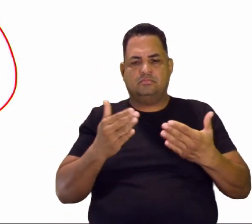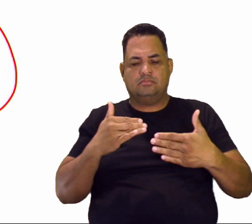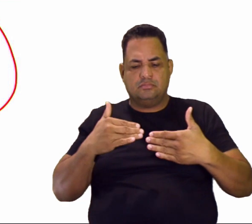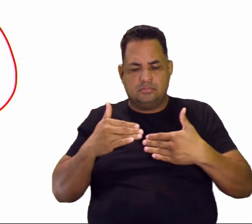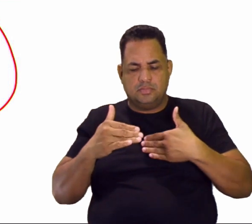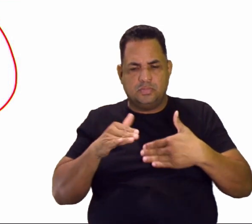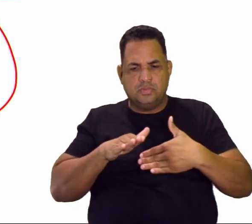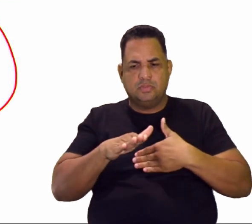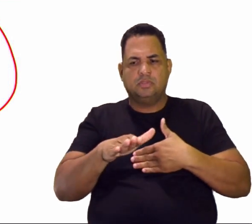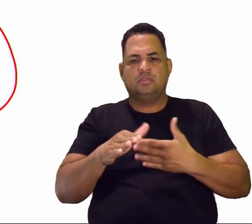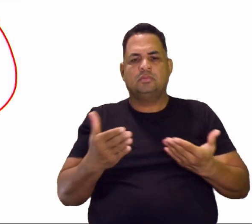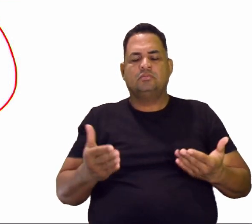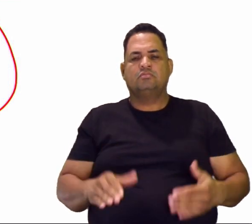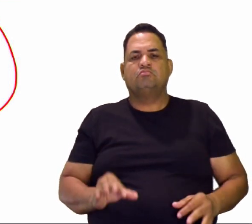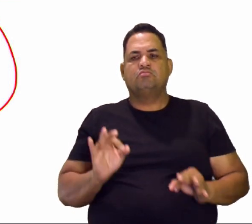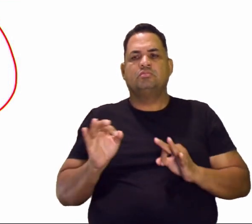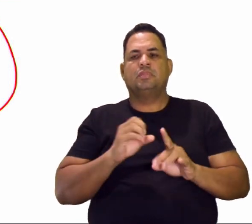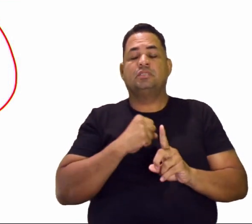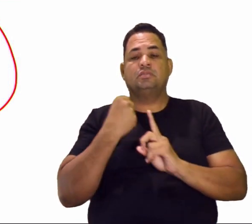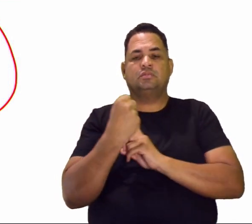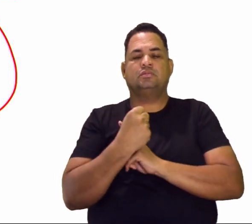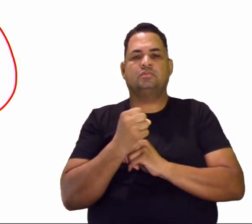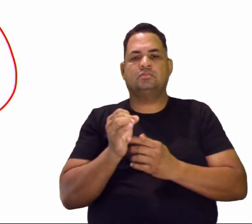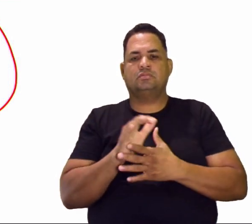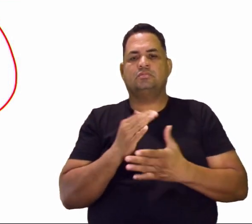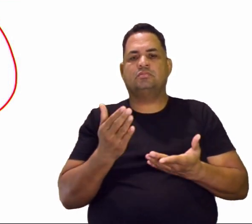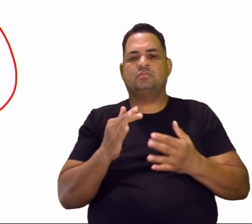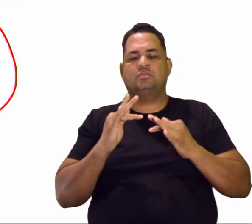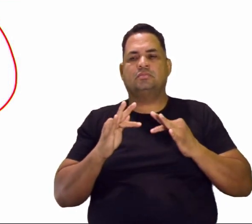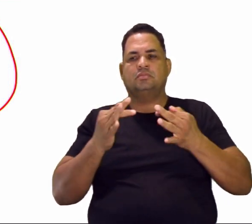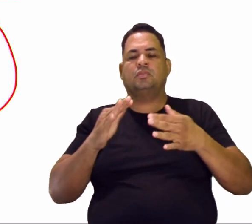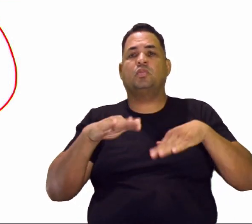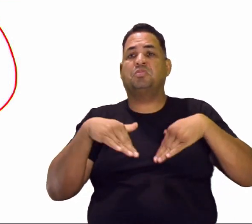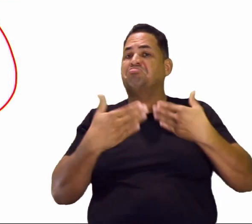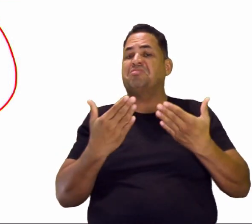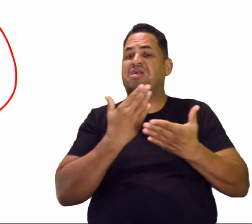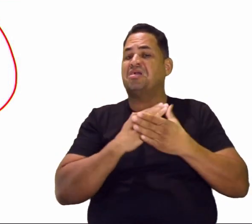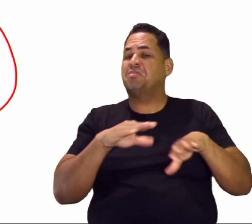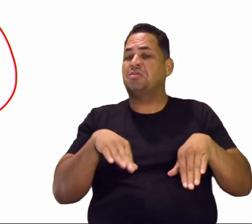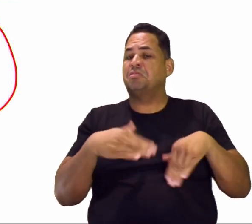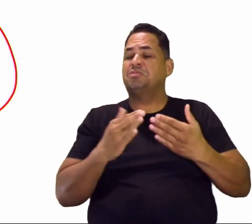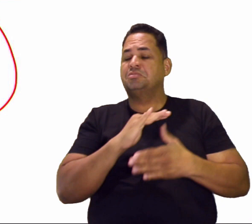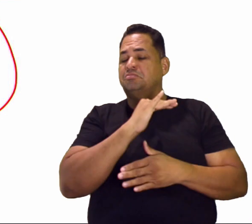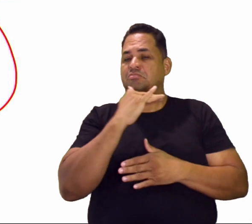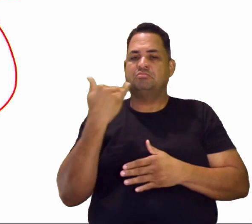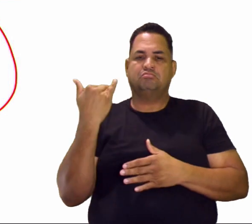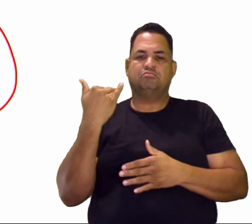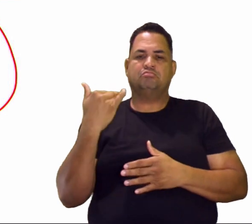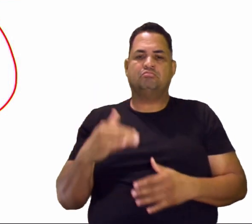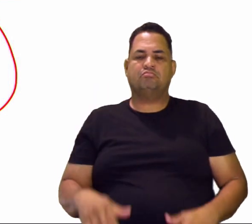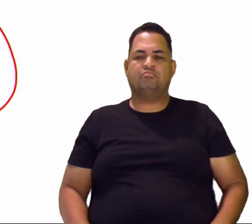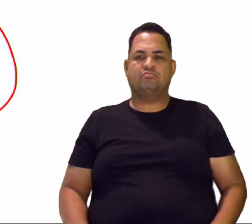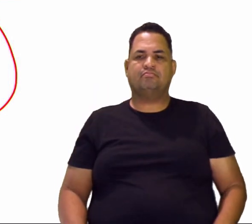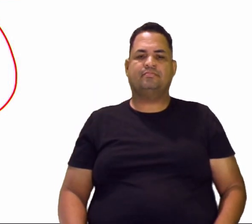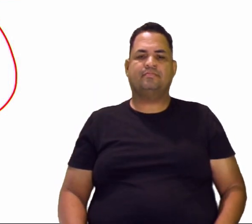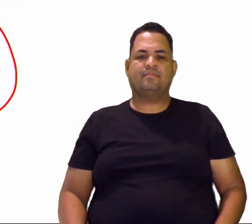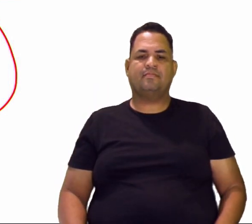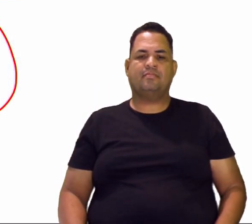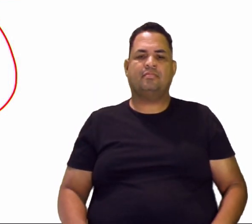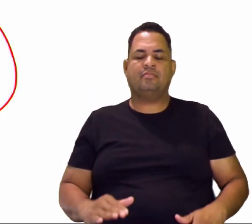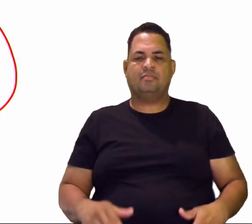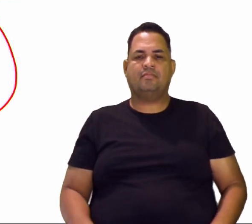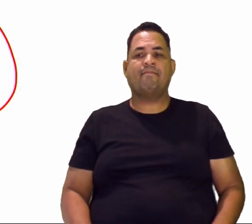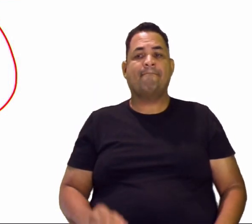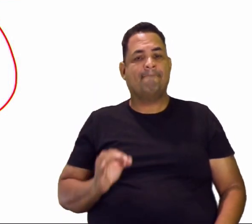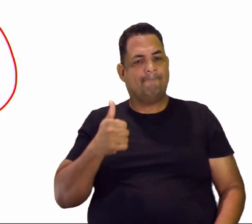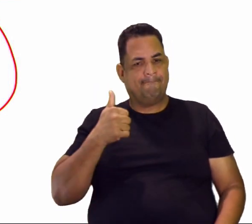passou e está se socializando. Então, a socialização, o fim dela é quando a gente também se acaba, né? É a nossa morte. É com a